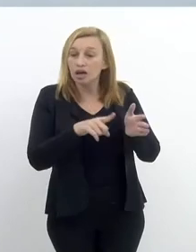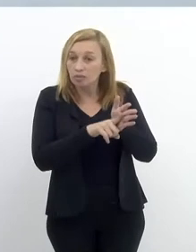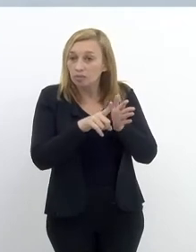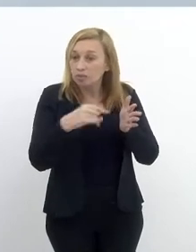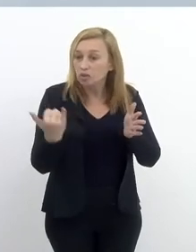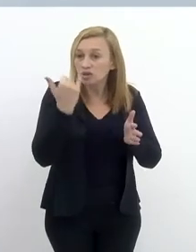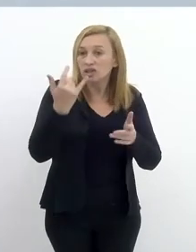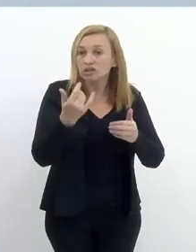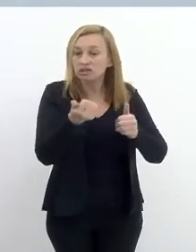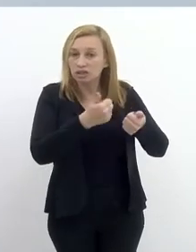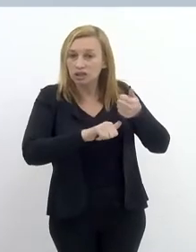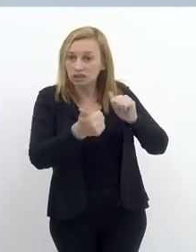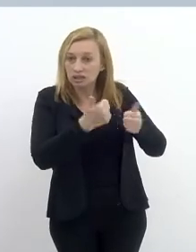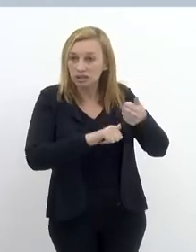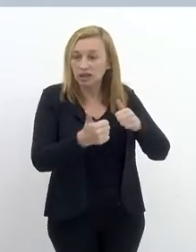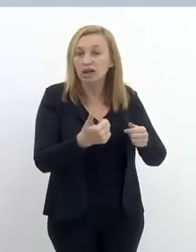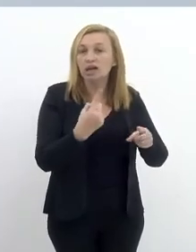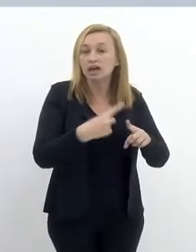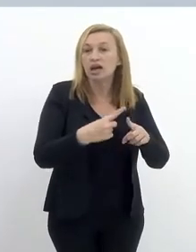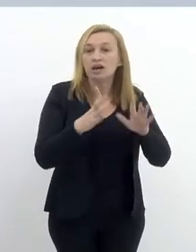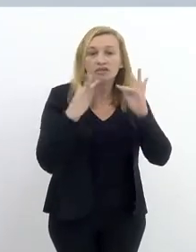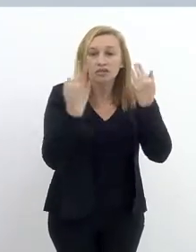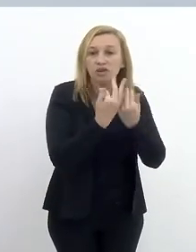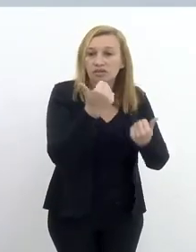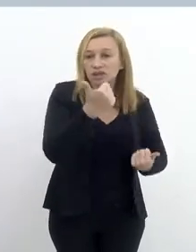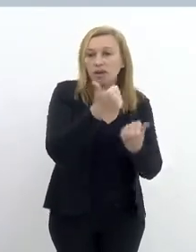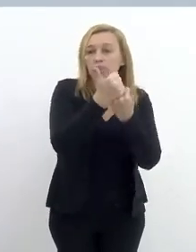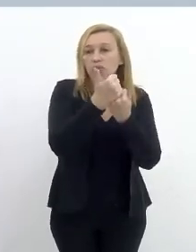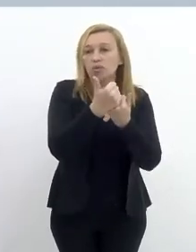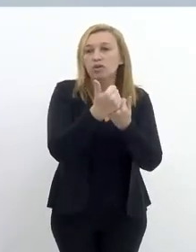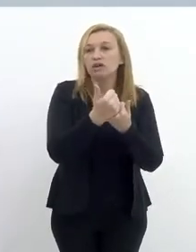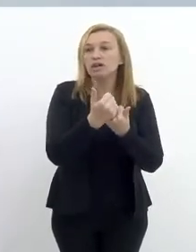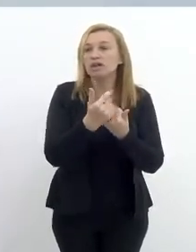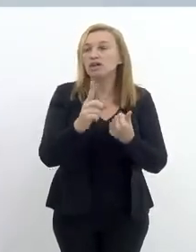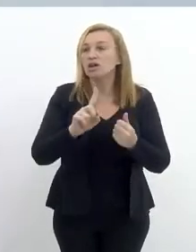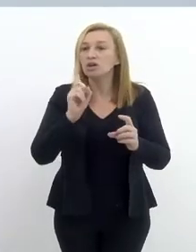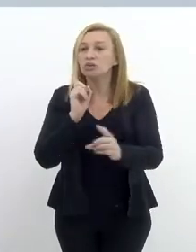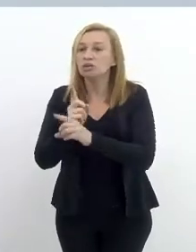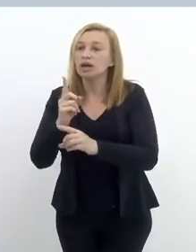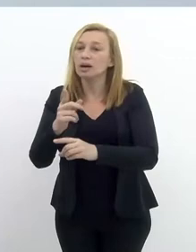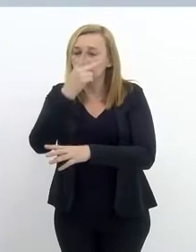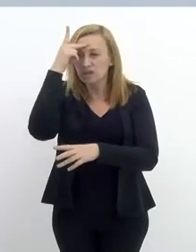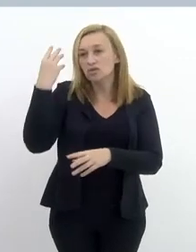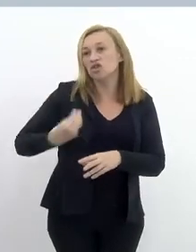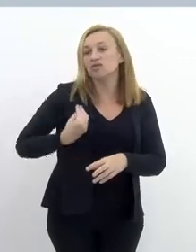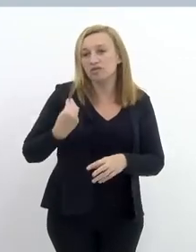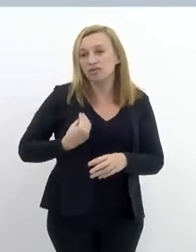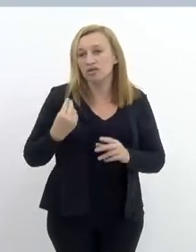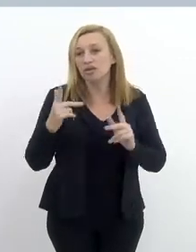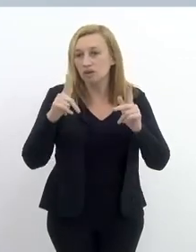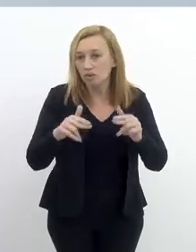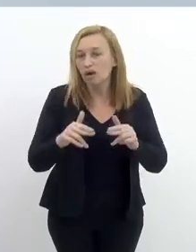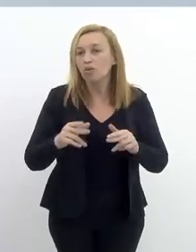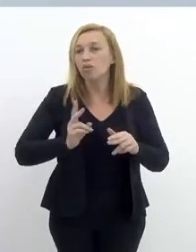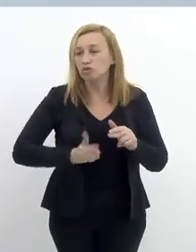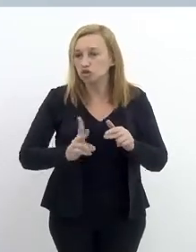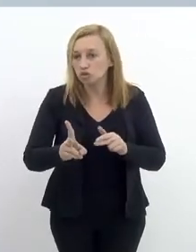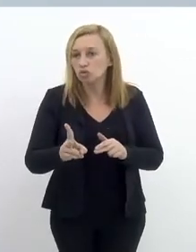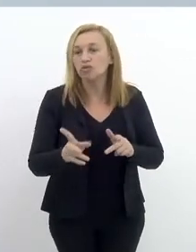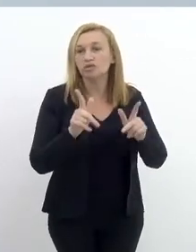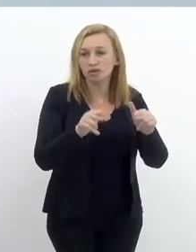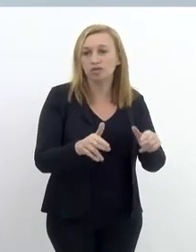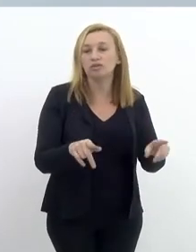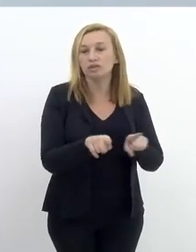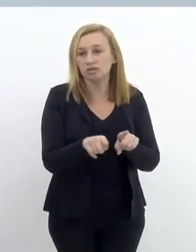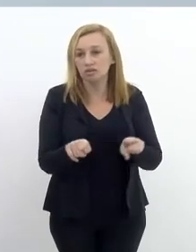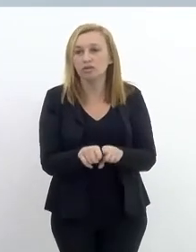sinalizar, porque as famílias vão ter o apoio técnico da equipe, mas eles também vão encontrar entre os pares, entre pessoas que vivenciaram, ainda